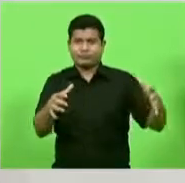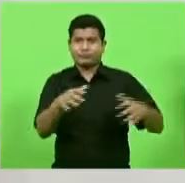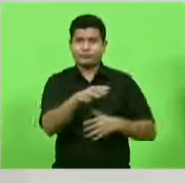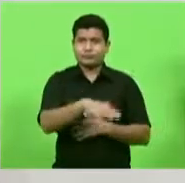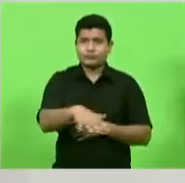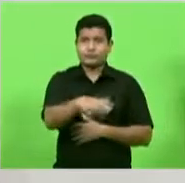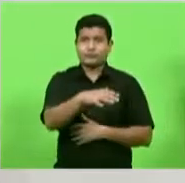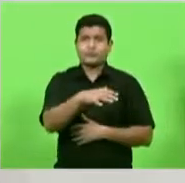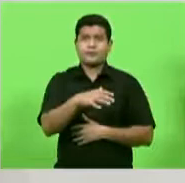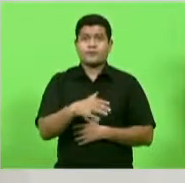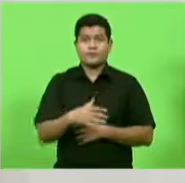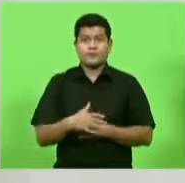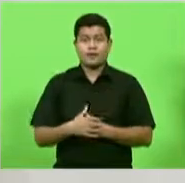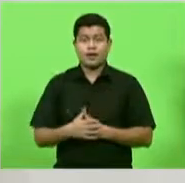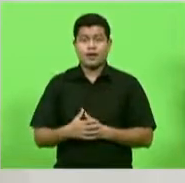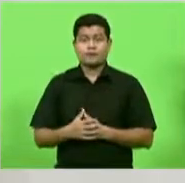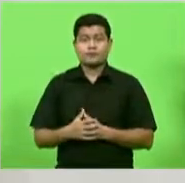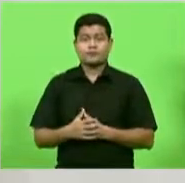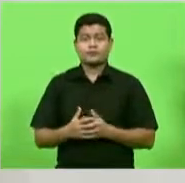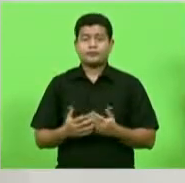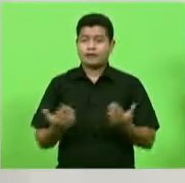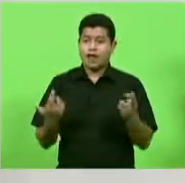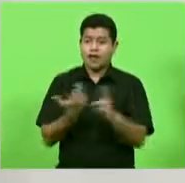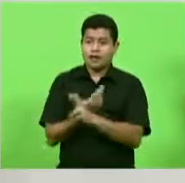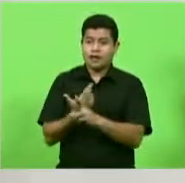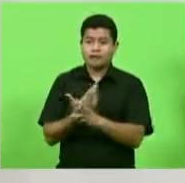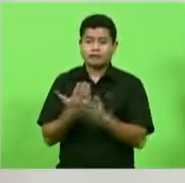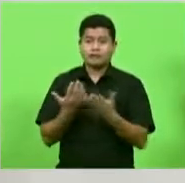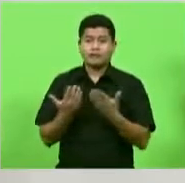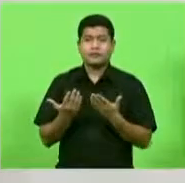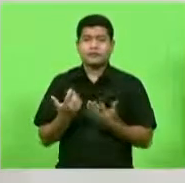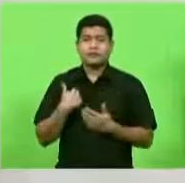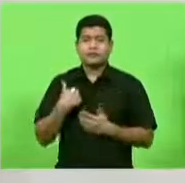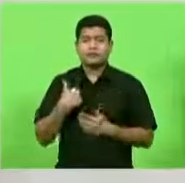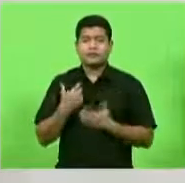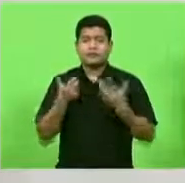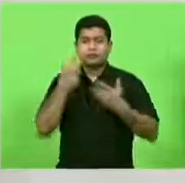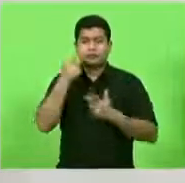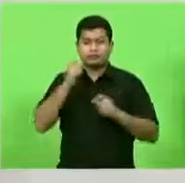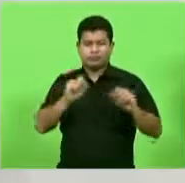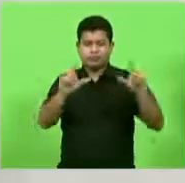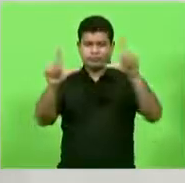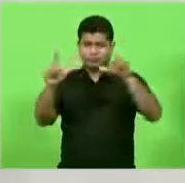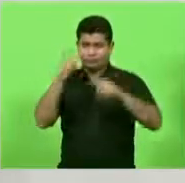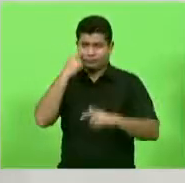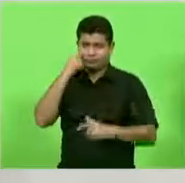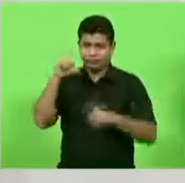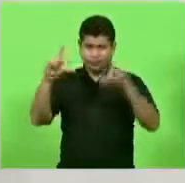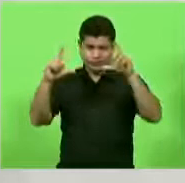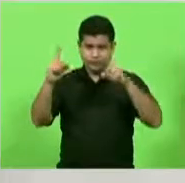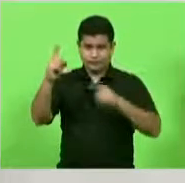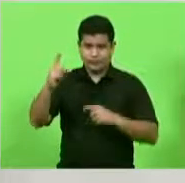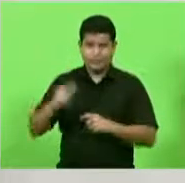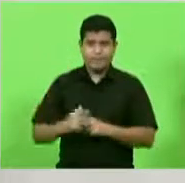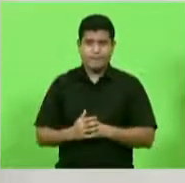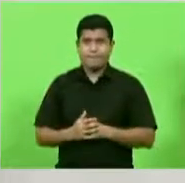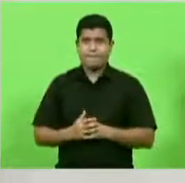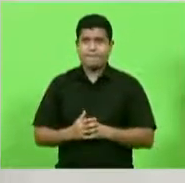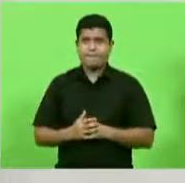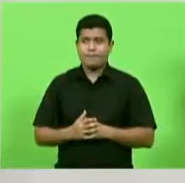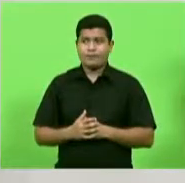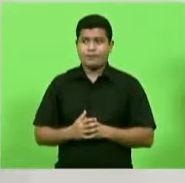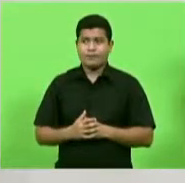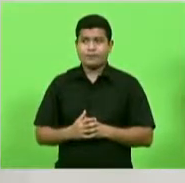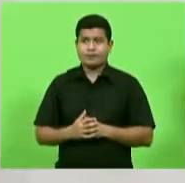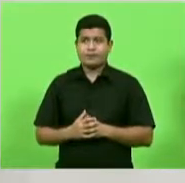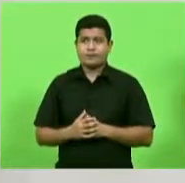definitivamente do papel. Em relação à nossa... Eu gostaria de colocar a imagem ali para ficar bem claro mesmo ali. A gente consegue